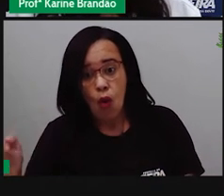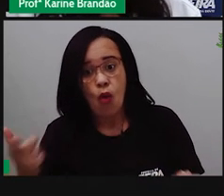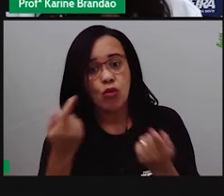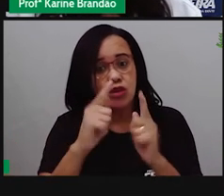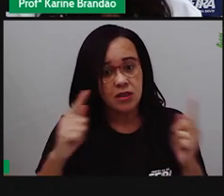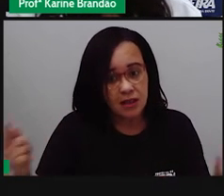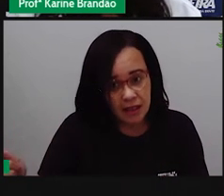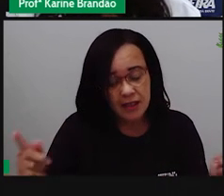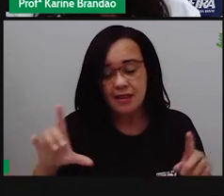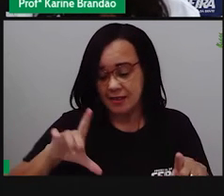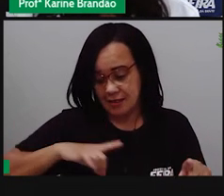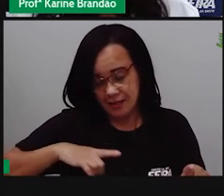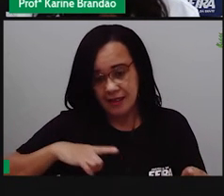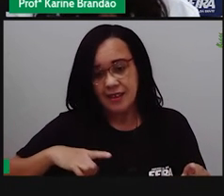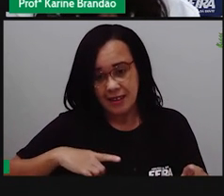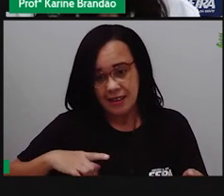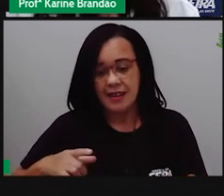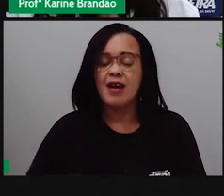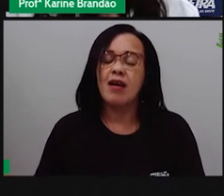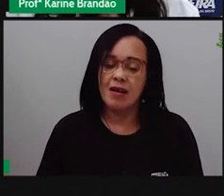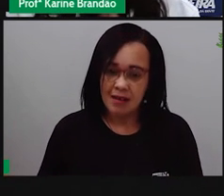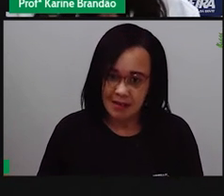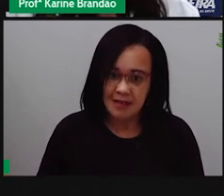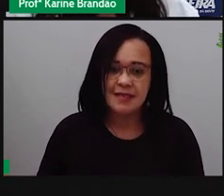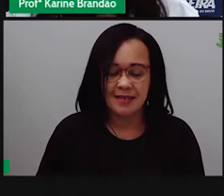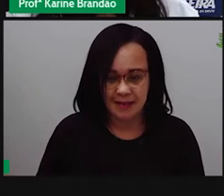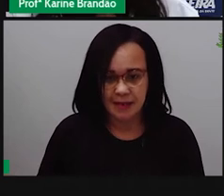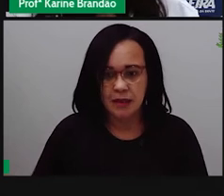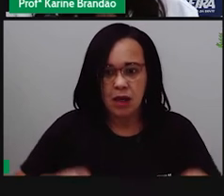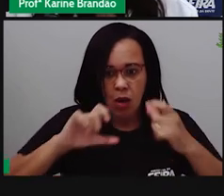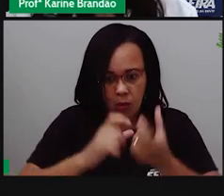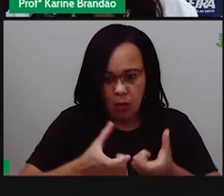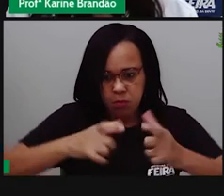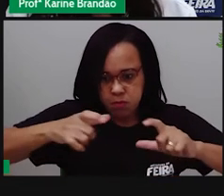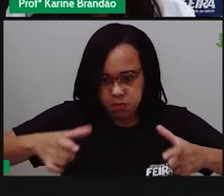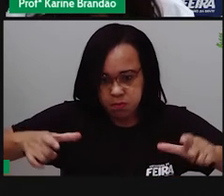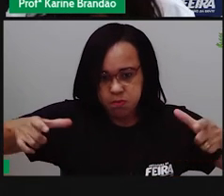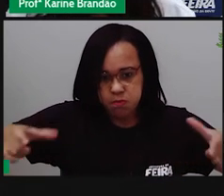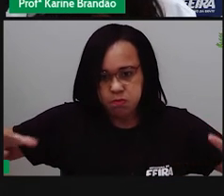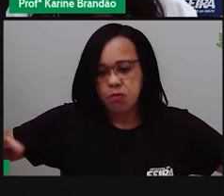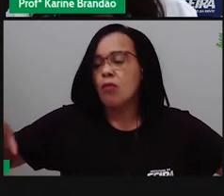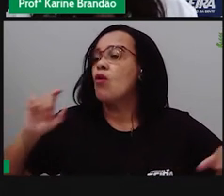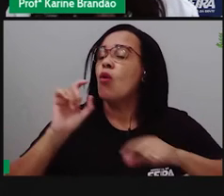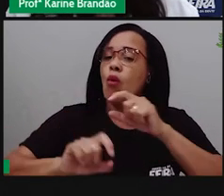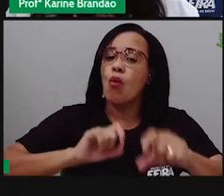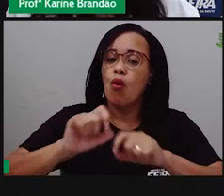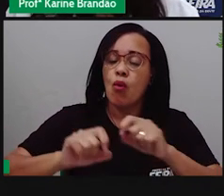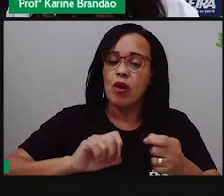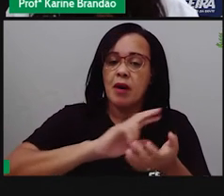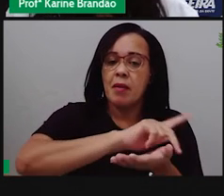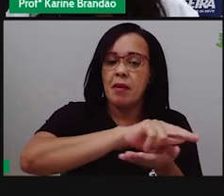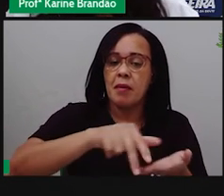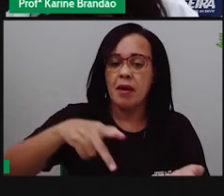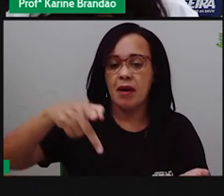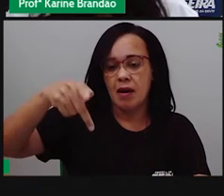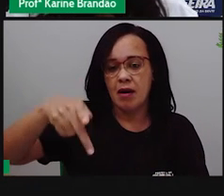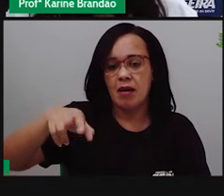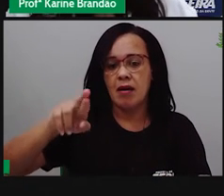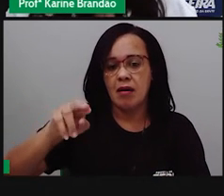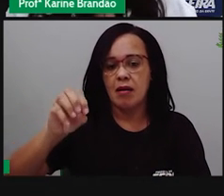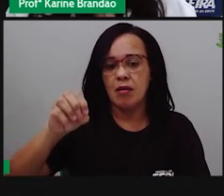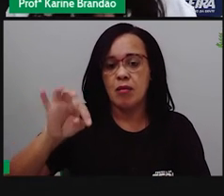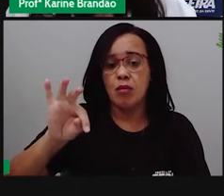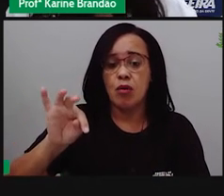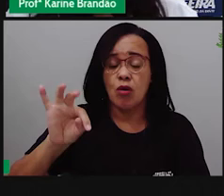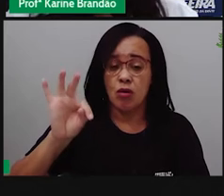e aí dentro da diversidade genética, aí a gente pode ampliar um pouquinho para as proteínas, né, existe uma variedade de